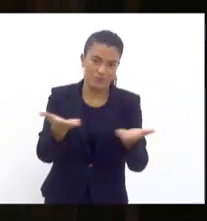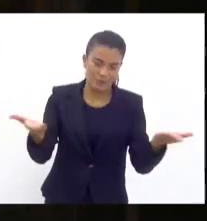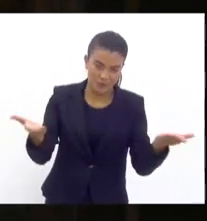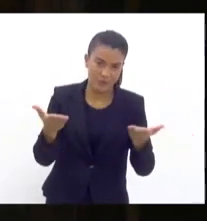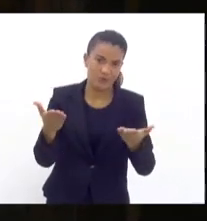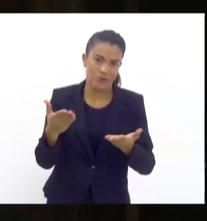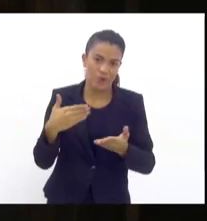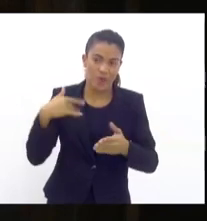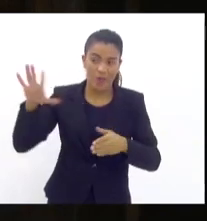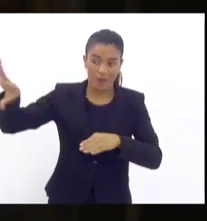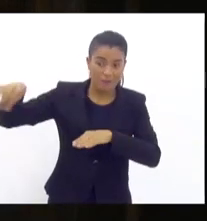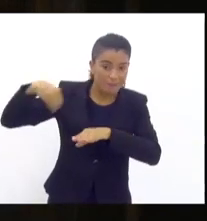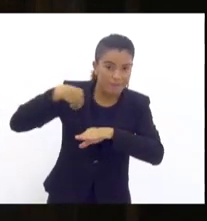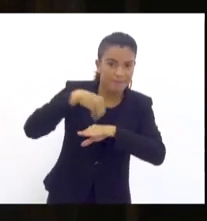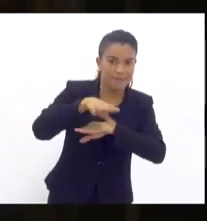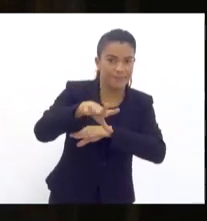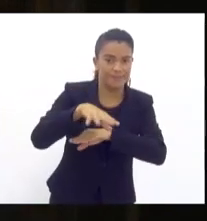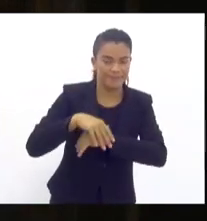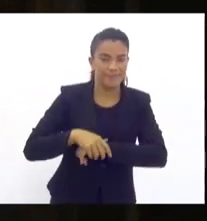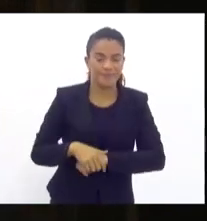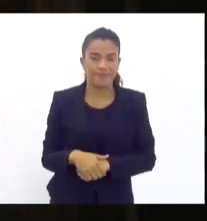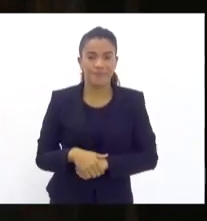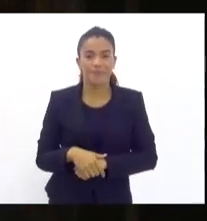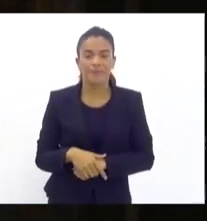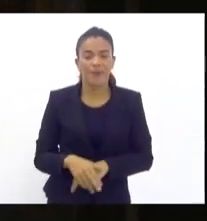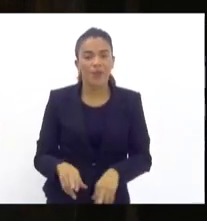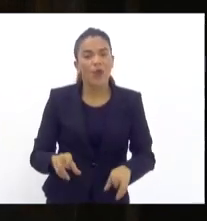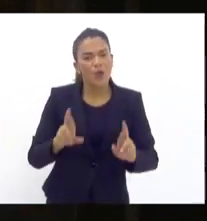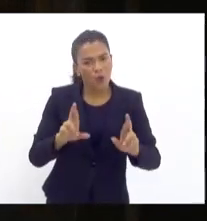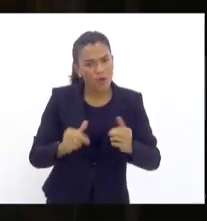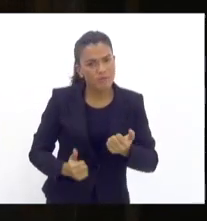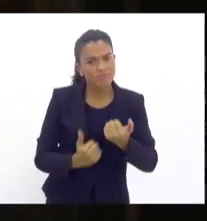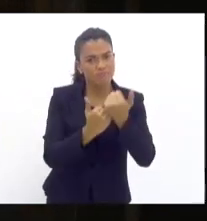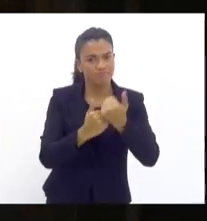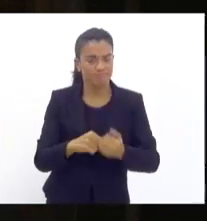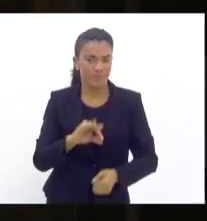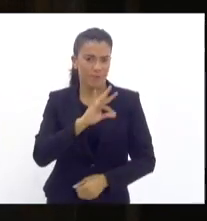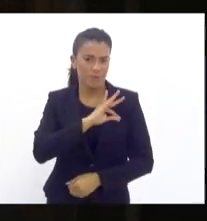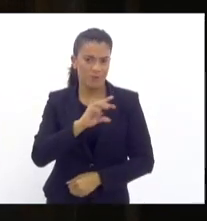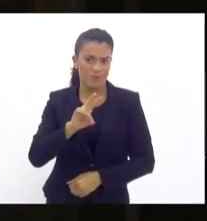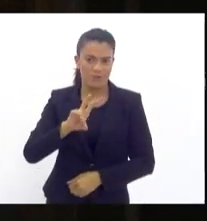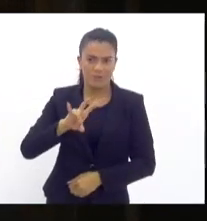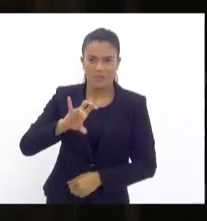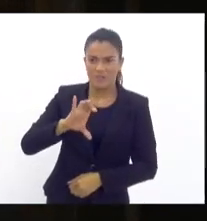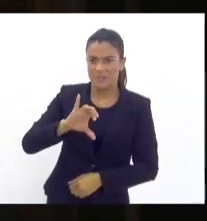porta-vozes dos cidadãos. Contem com a Polícia Civil, contem conosco. Muito obrigado.